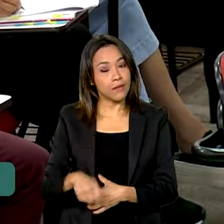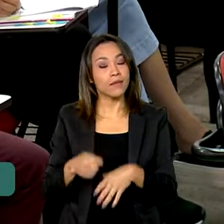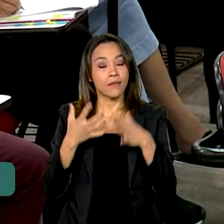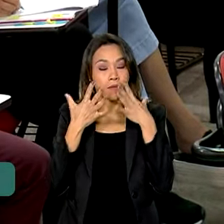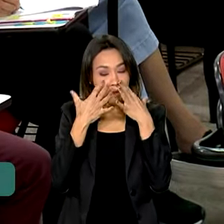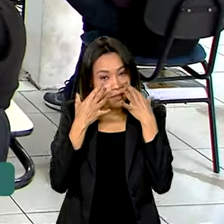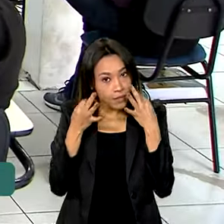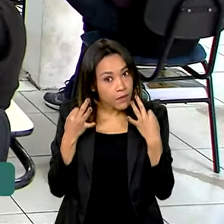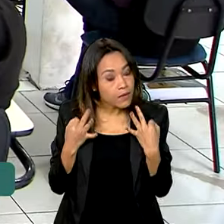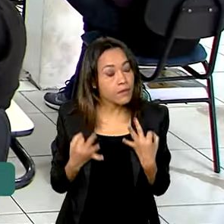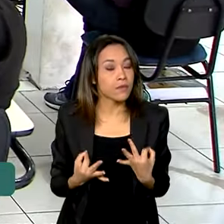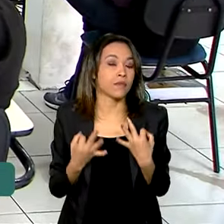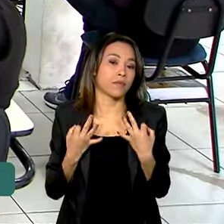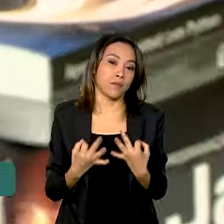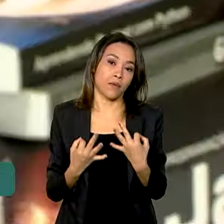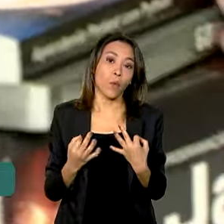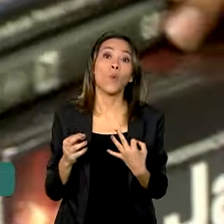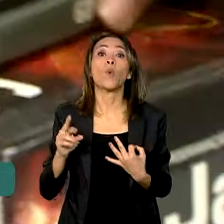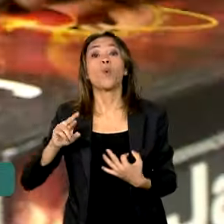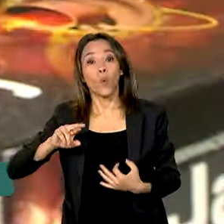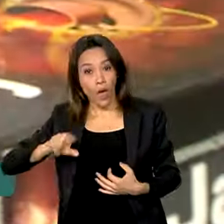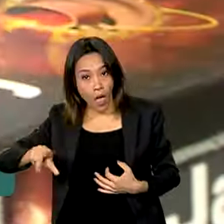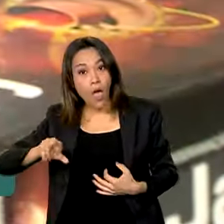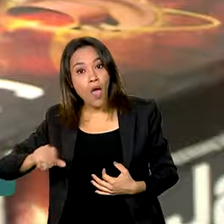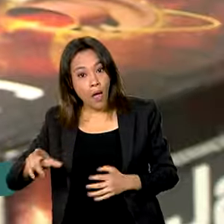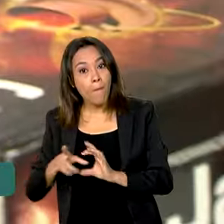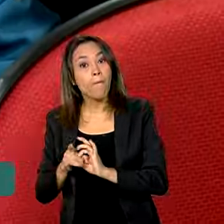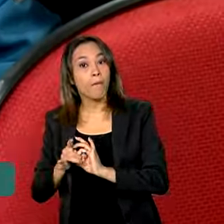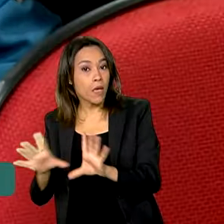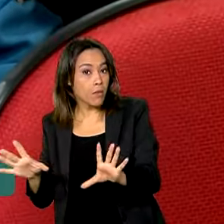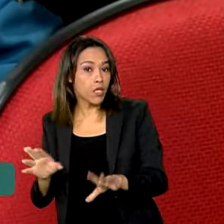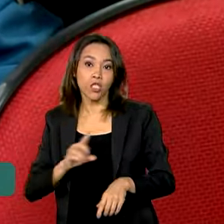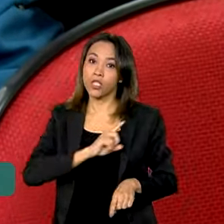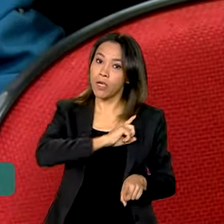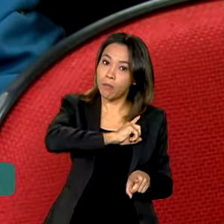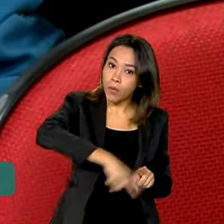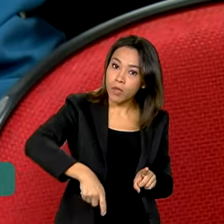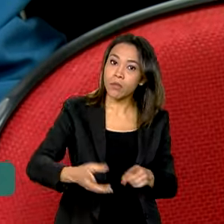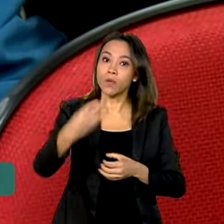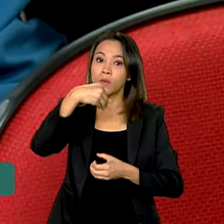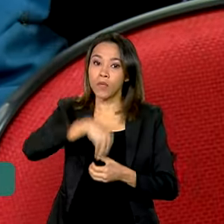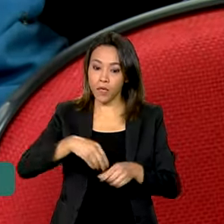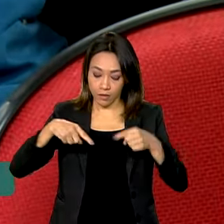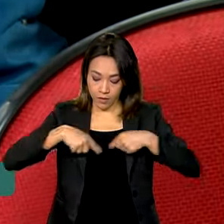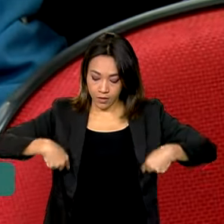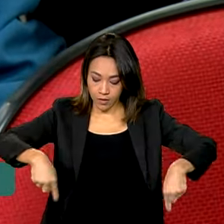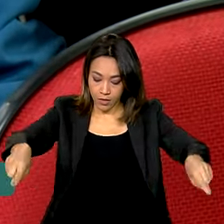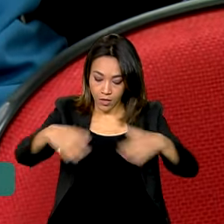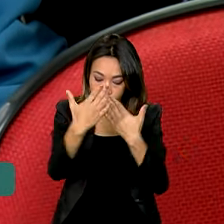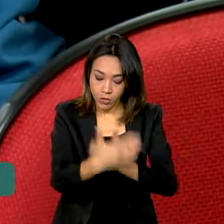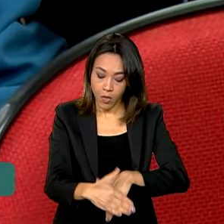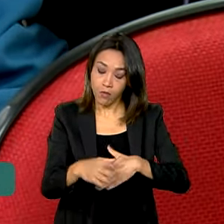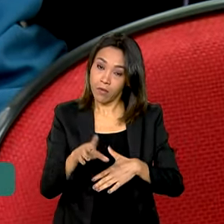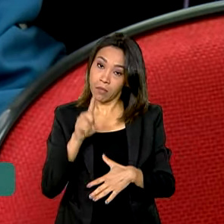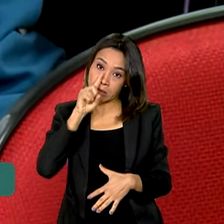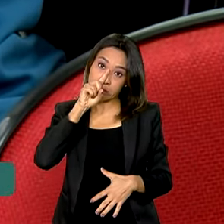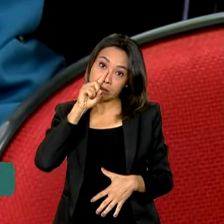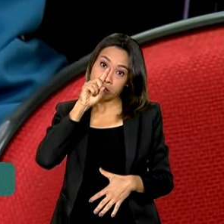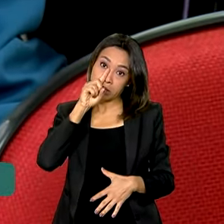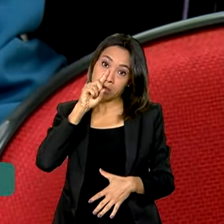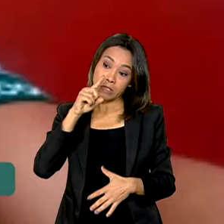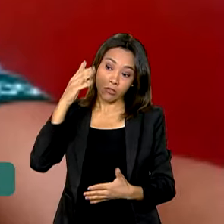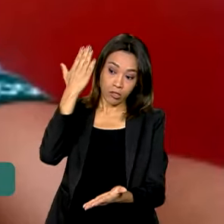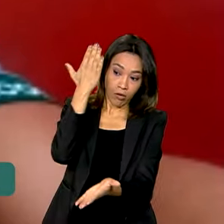atentos para o que é ou não permitido dentro das salas de provas, para não correrem o risco de serem